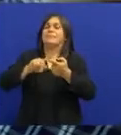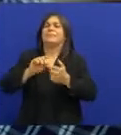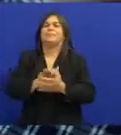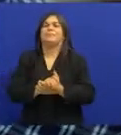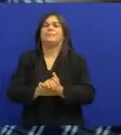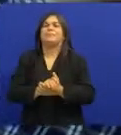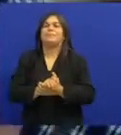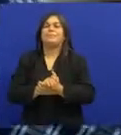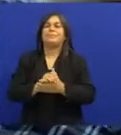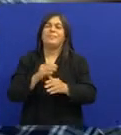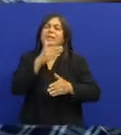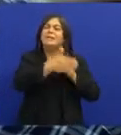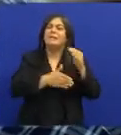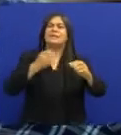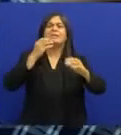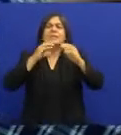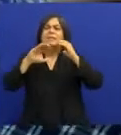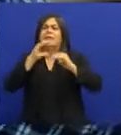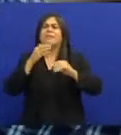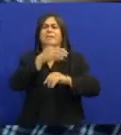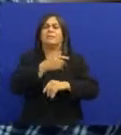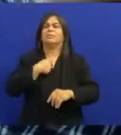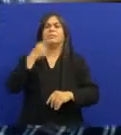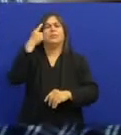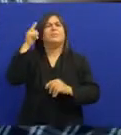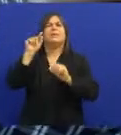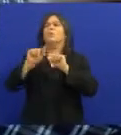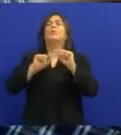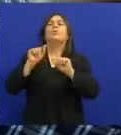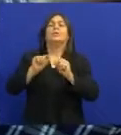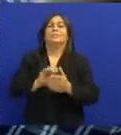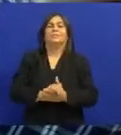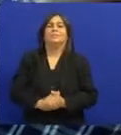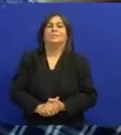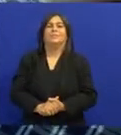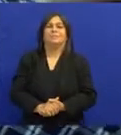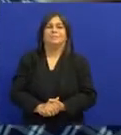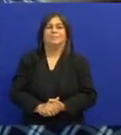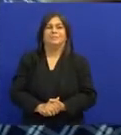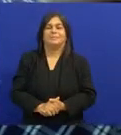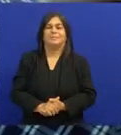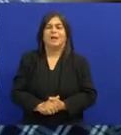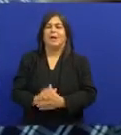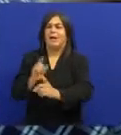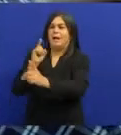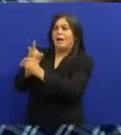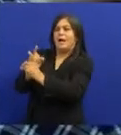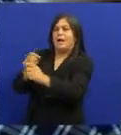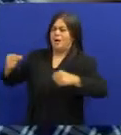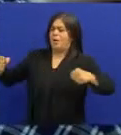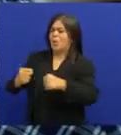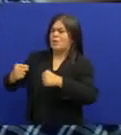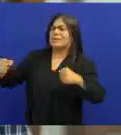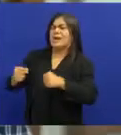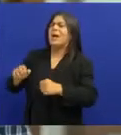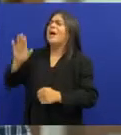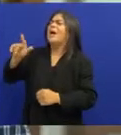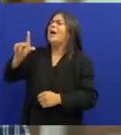Só que eu estava Na casa de Jackson Mas eu não sabia Dessas coisas Aí eu encontro Com o Luiz Gonzaga